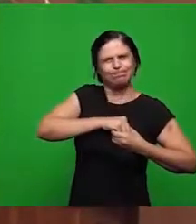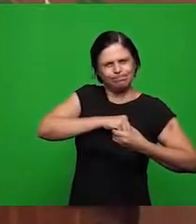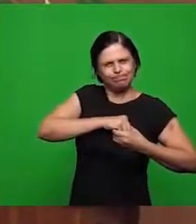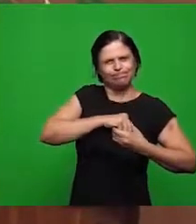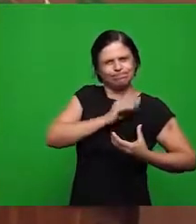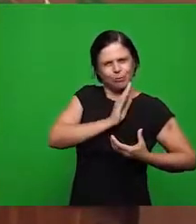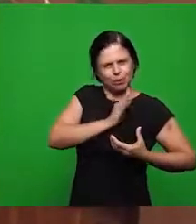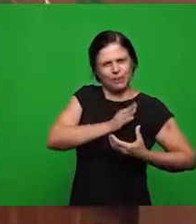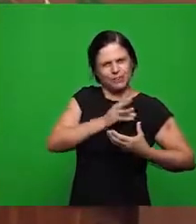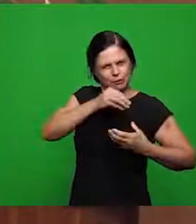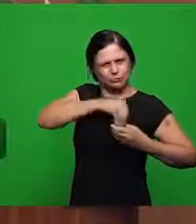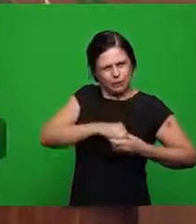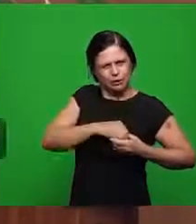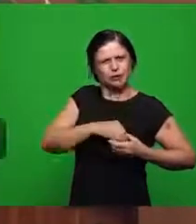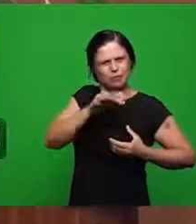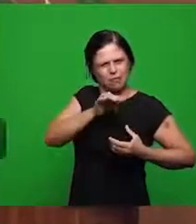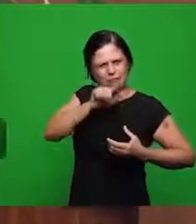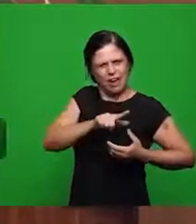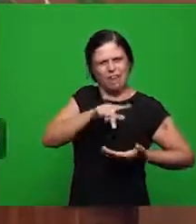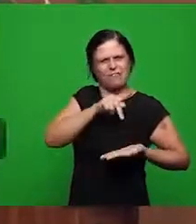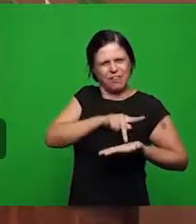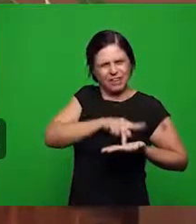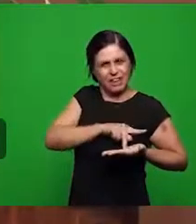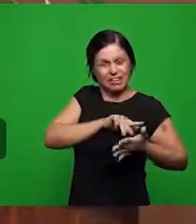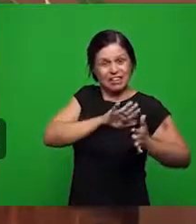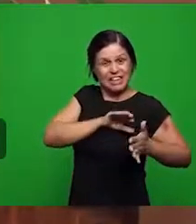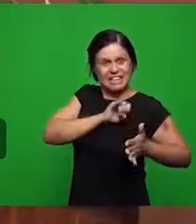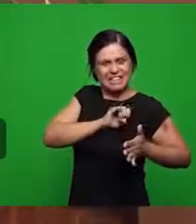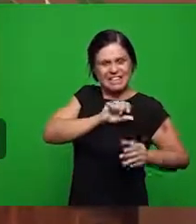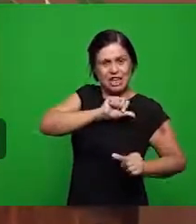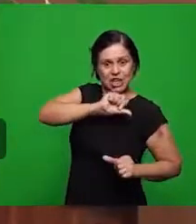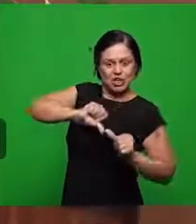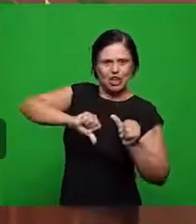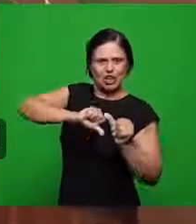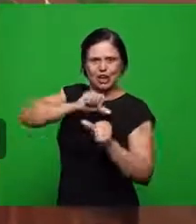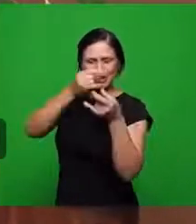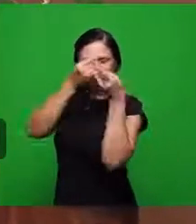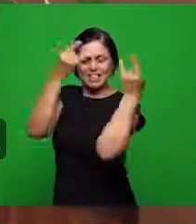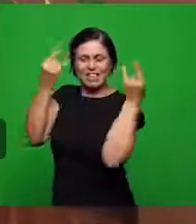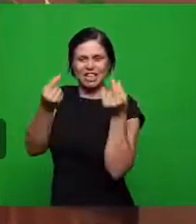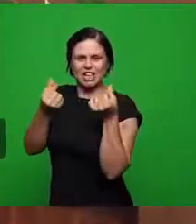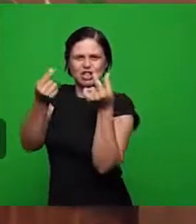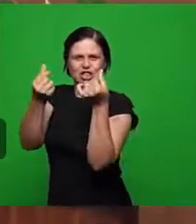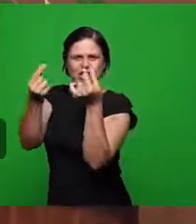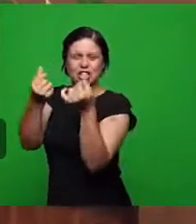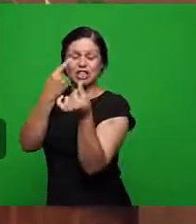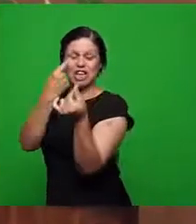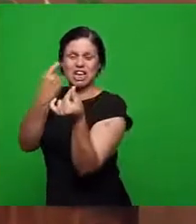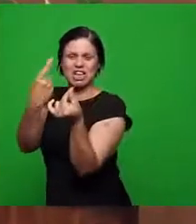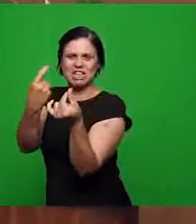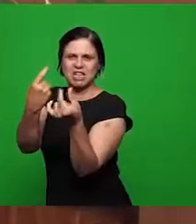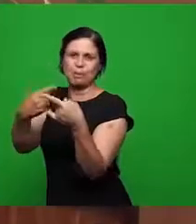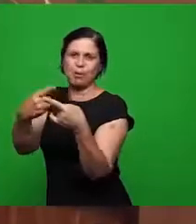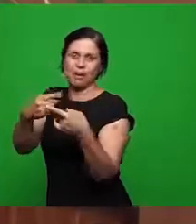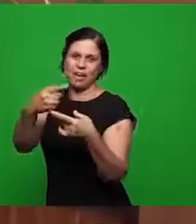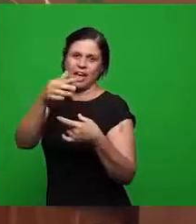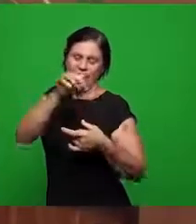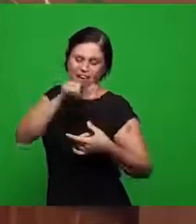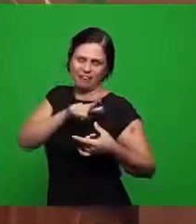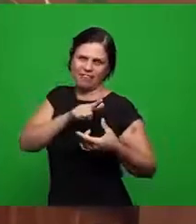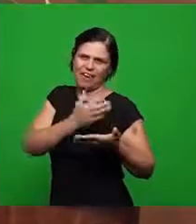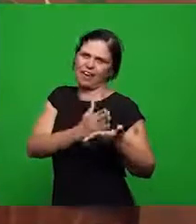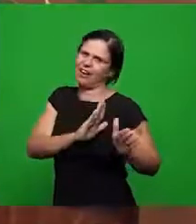do coração do homem quando ela se expõe exteriormente é porque ela morreu ela